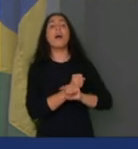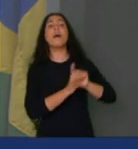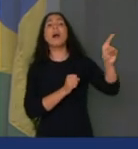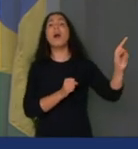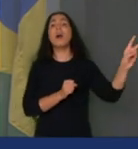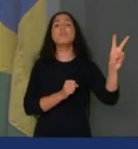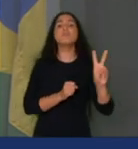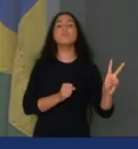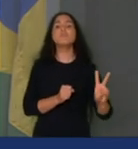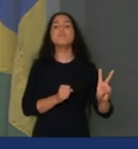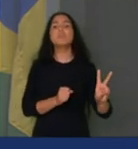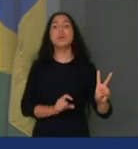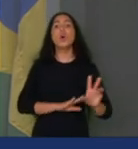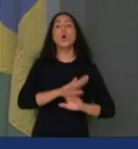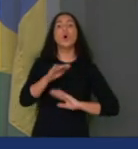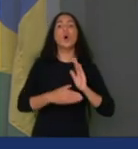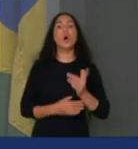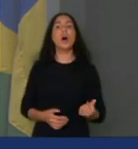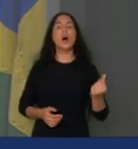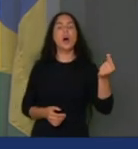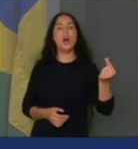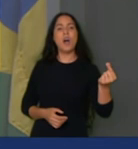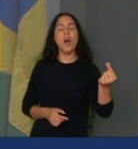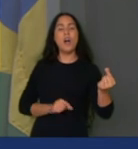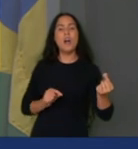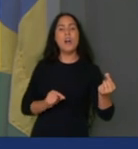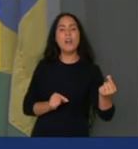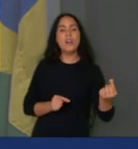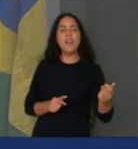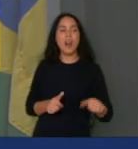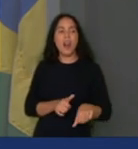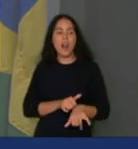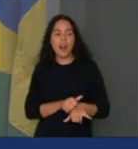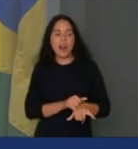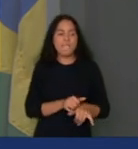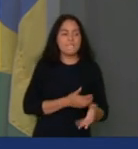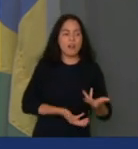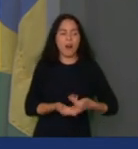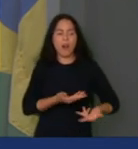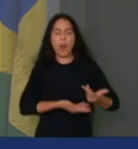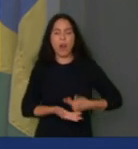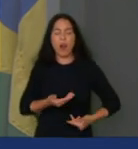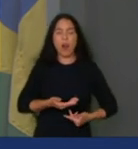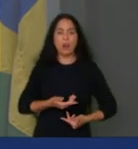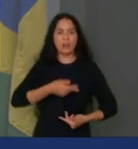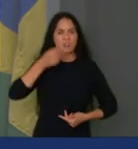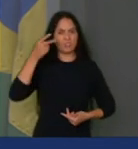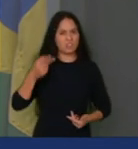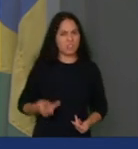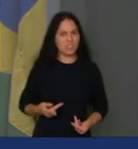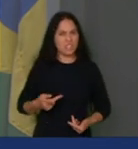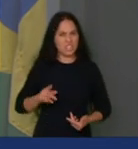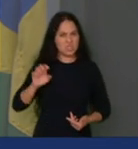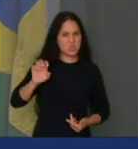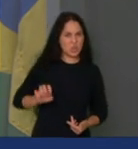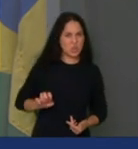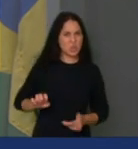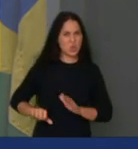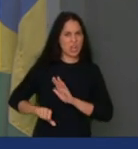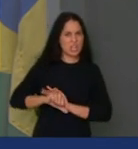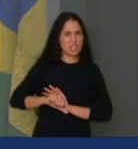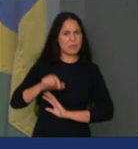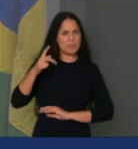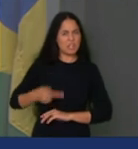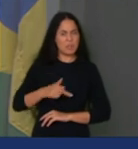era lavado e enviado para manutenção da estrutura criminosa do PT e de outros